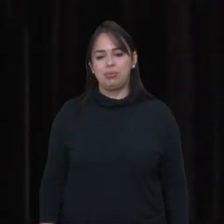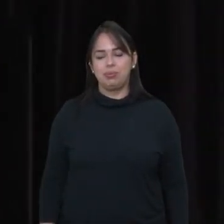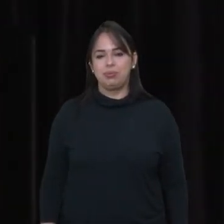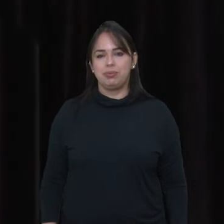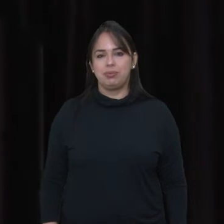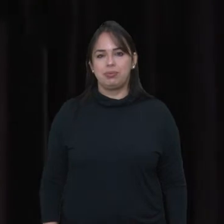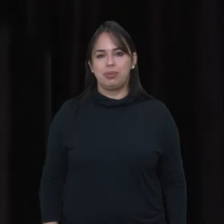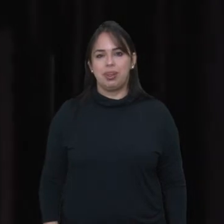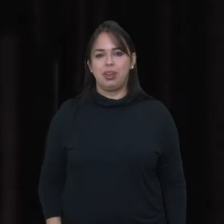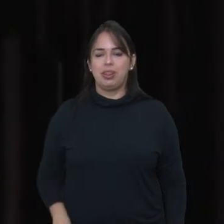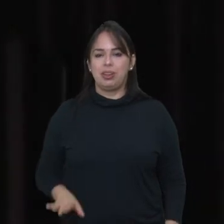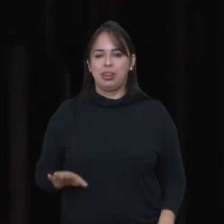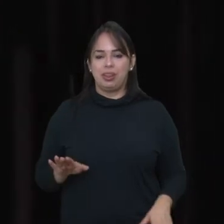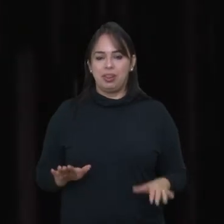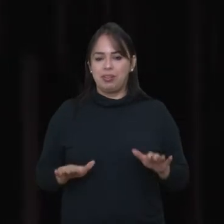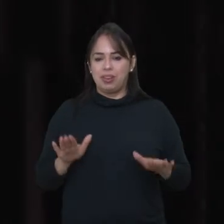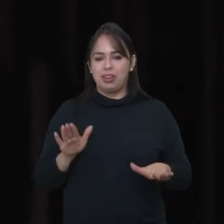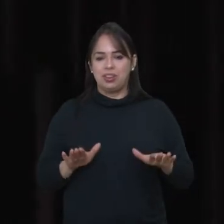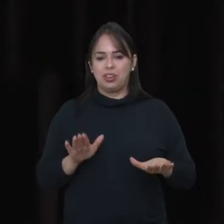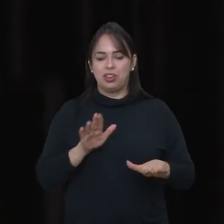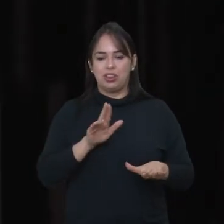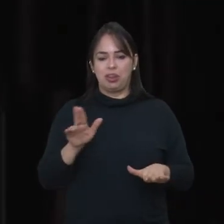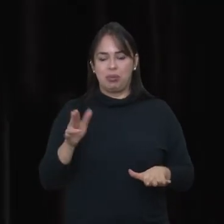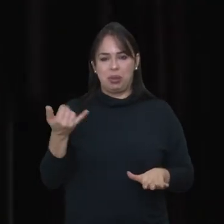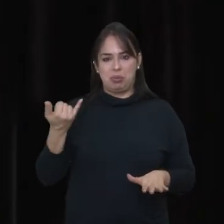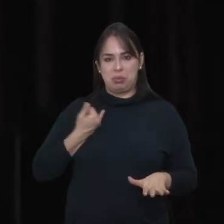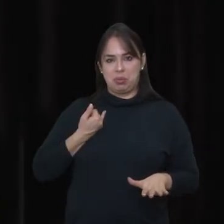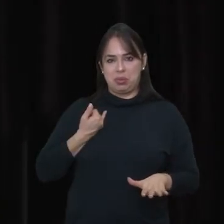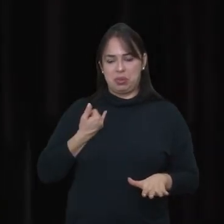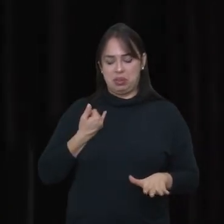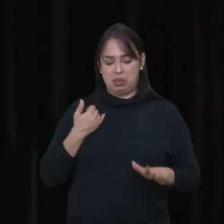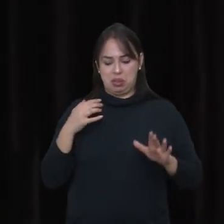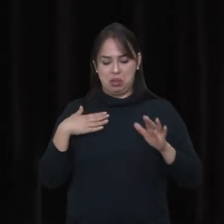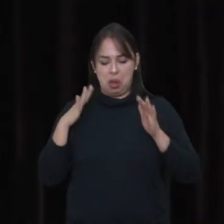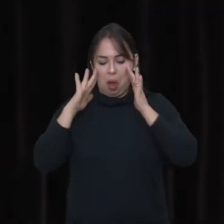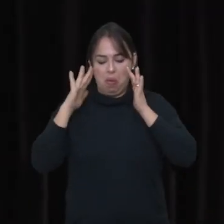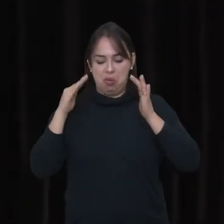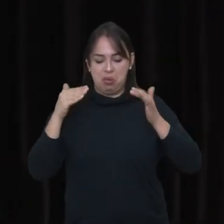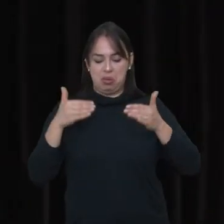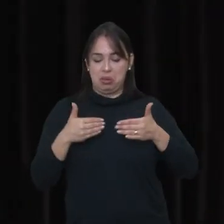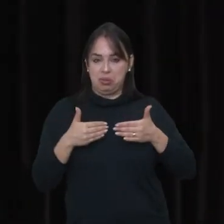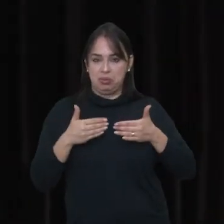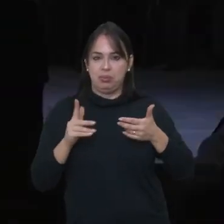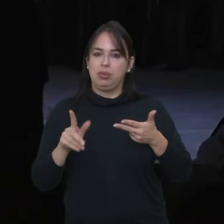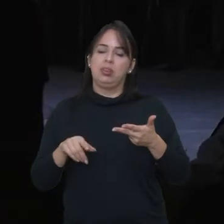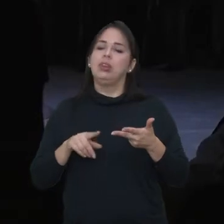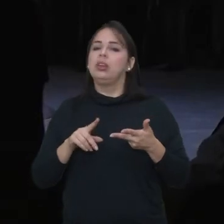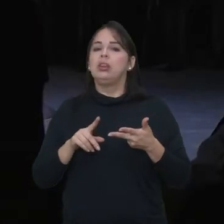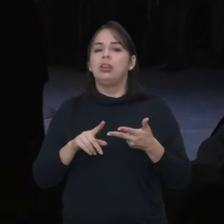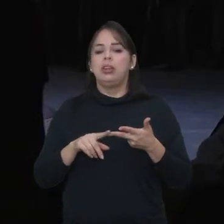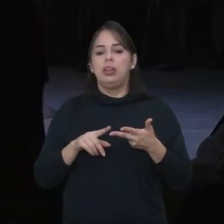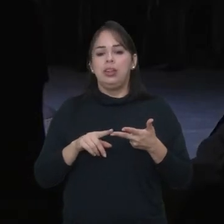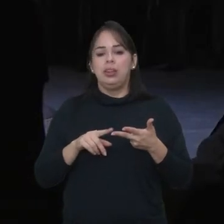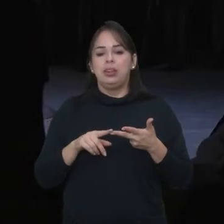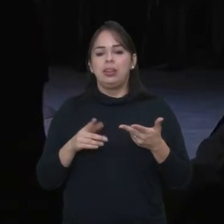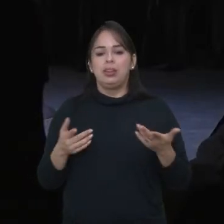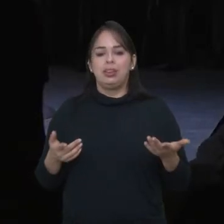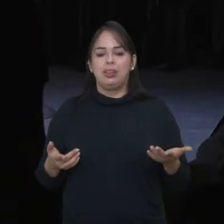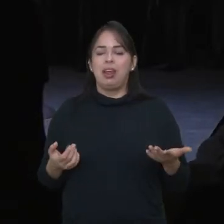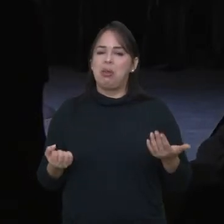Tem vários nomes Tem gente que diz que eu sou excêntrico Pessoal mais próximo